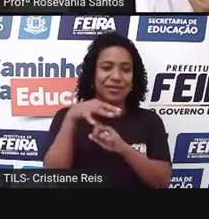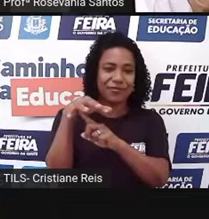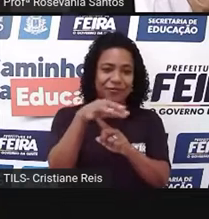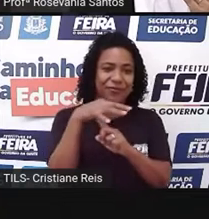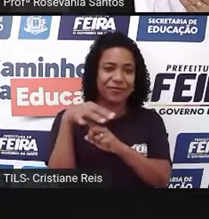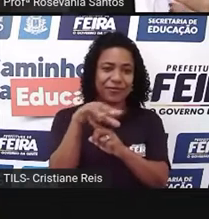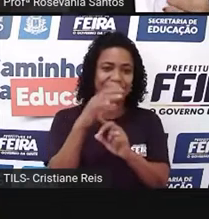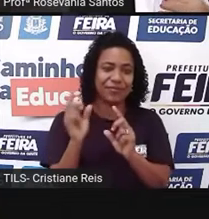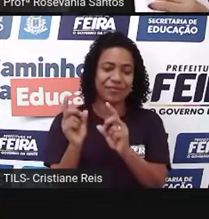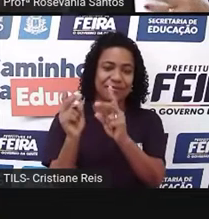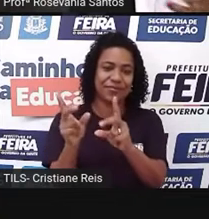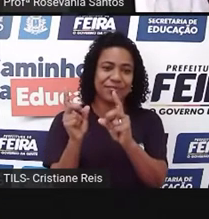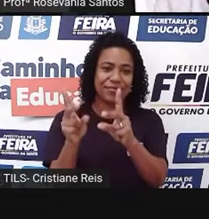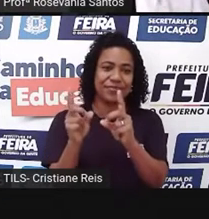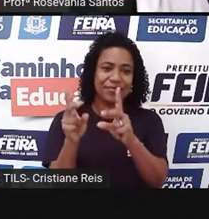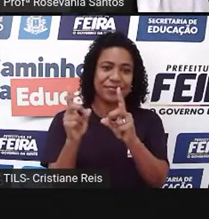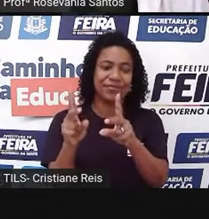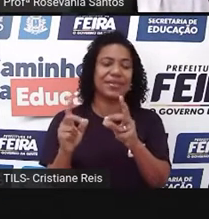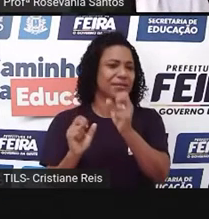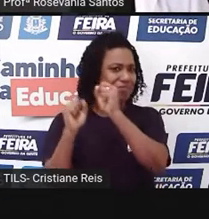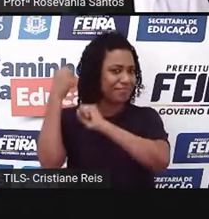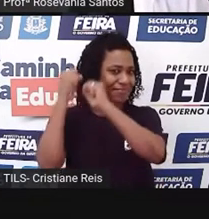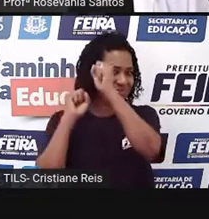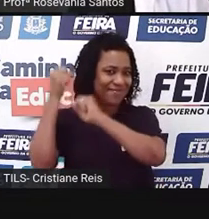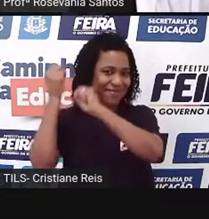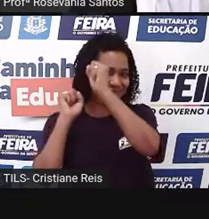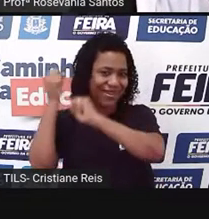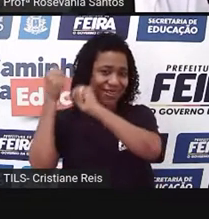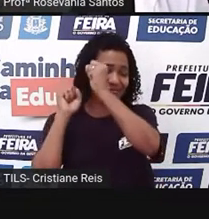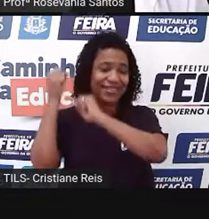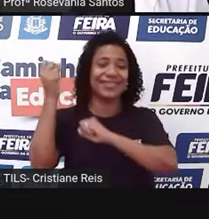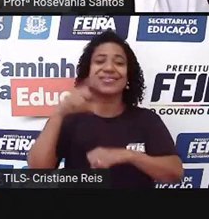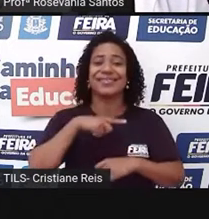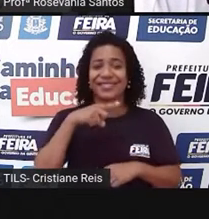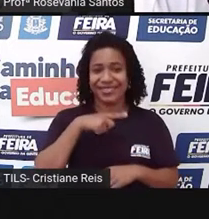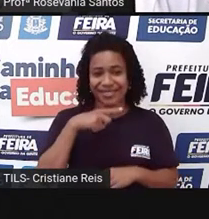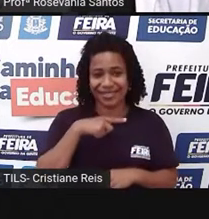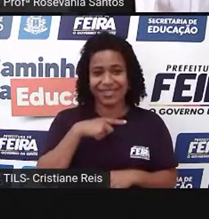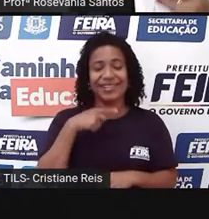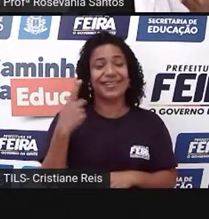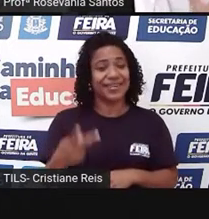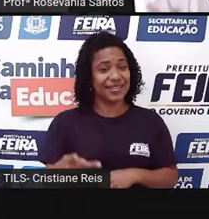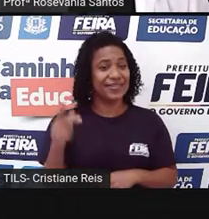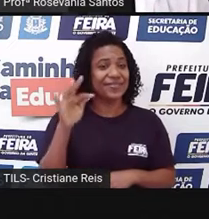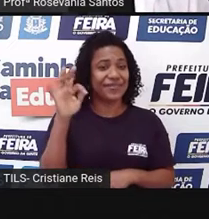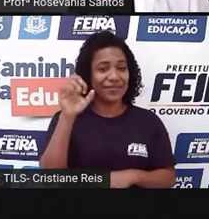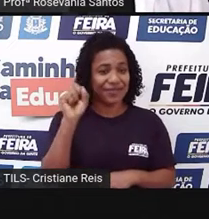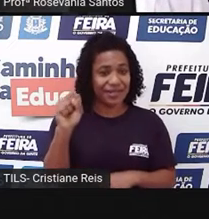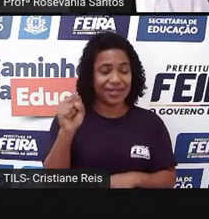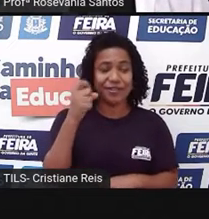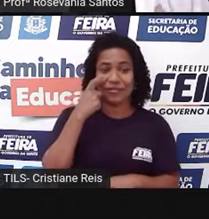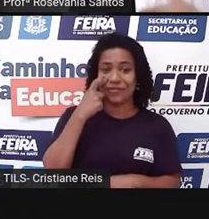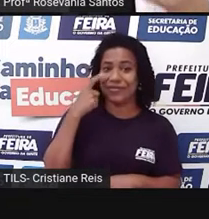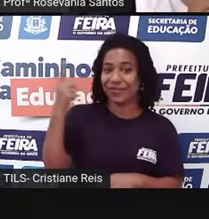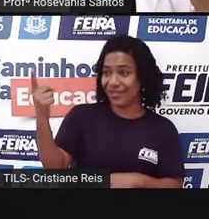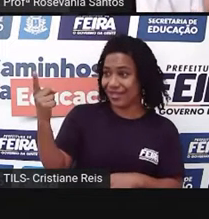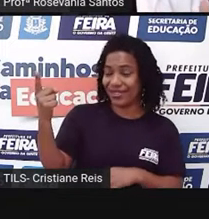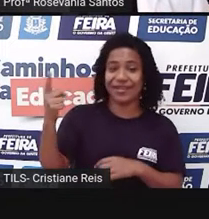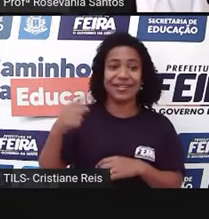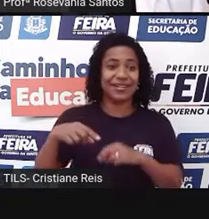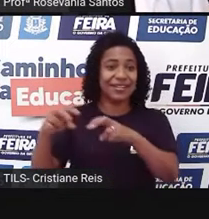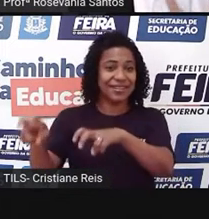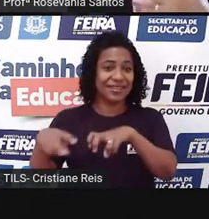de, de maquinarias nós temos também, principalmente, né, aqui em feira. A gente tem lá na Expofeira, onde vende